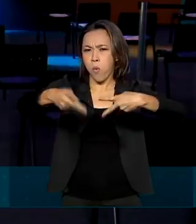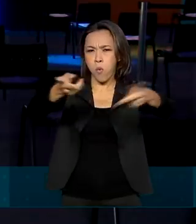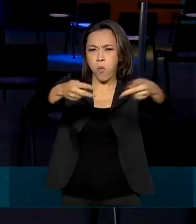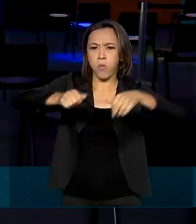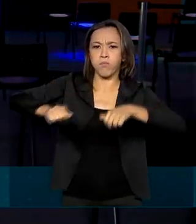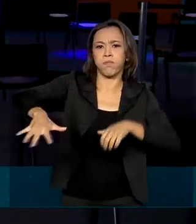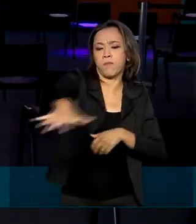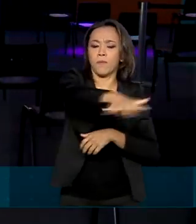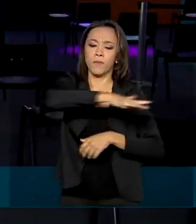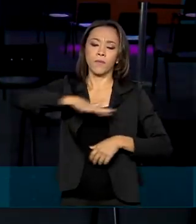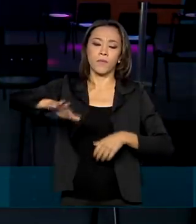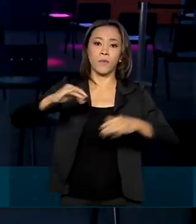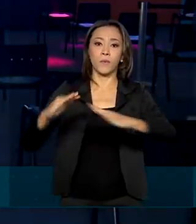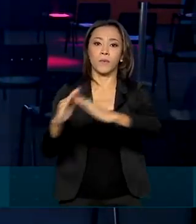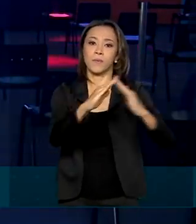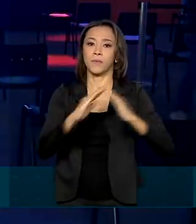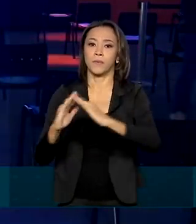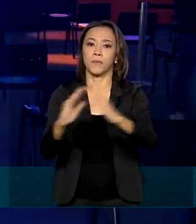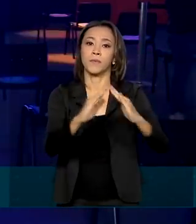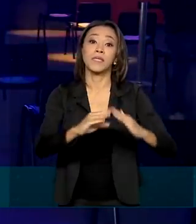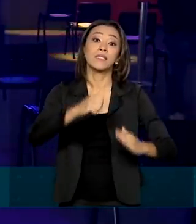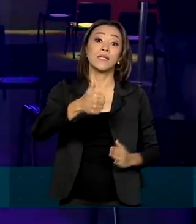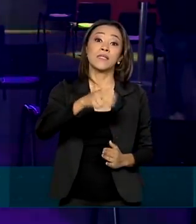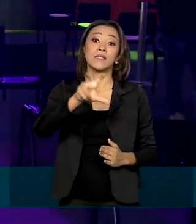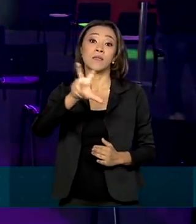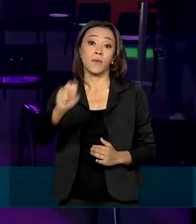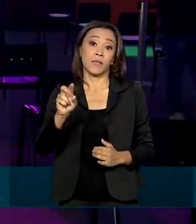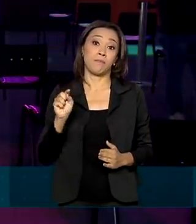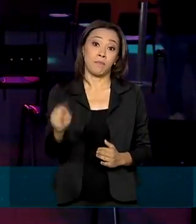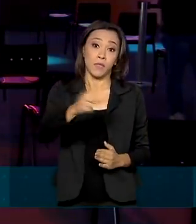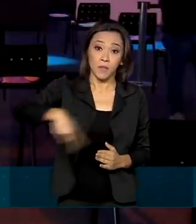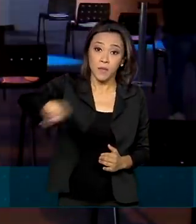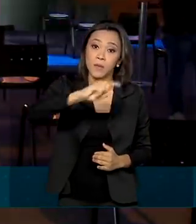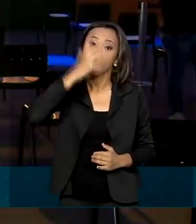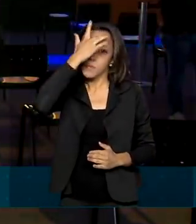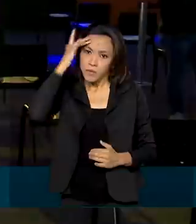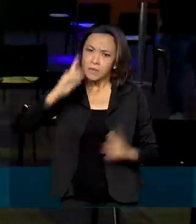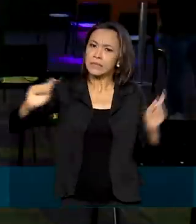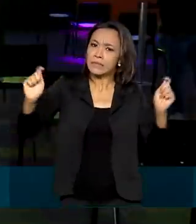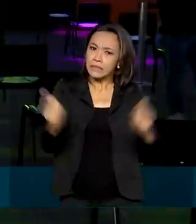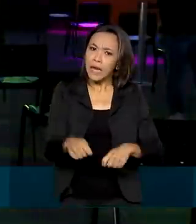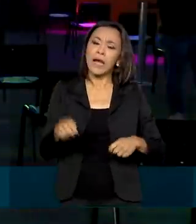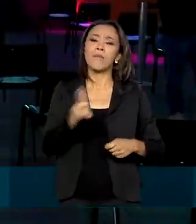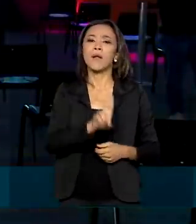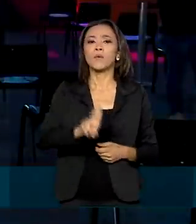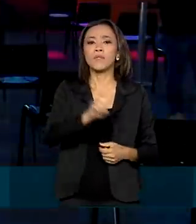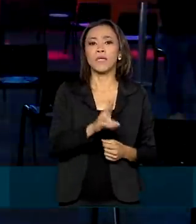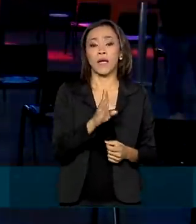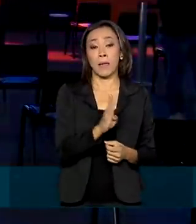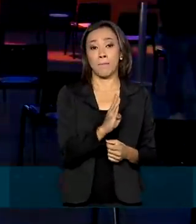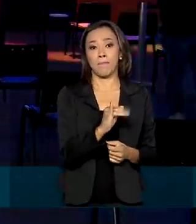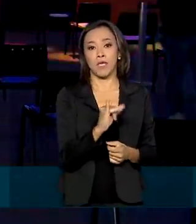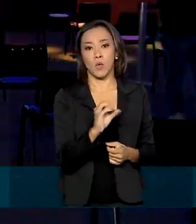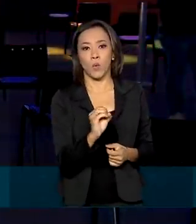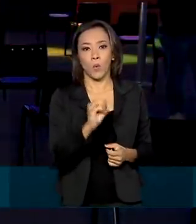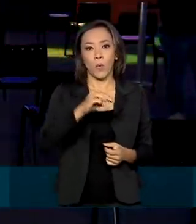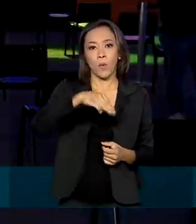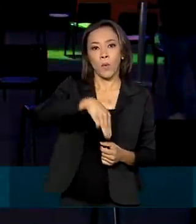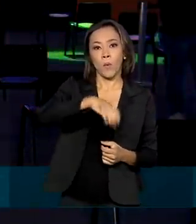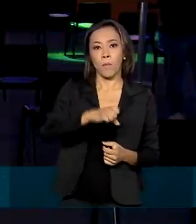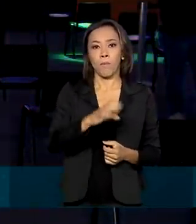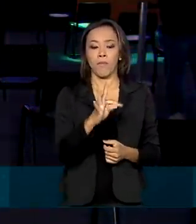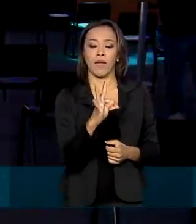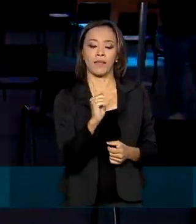150 mil habitantes. O biogás também pode ser usado na forma de biometano, 90% menos